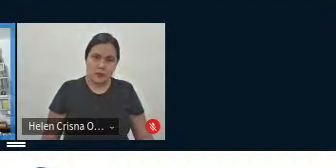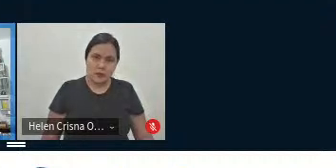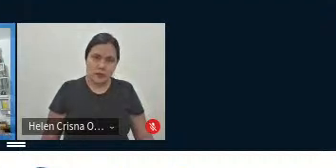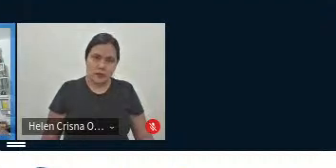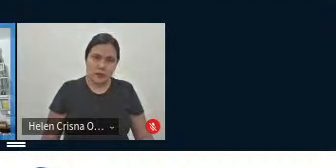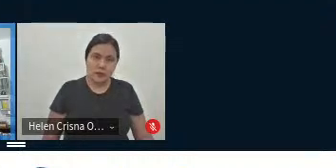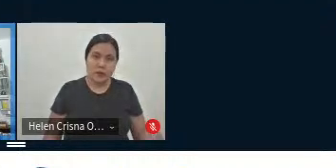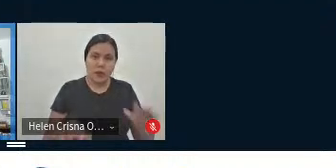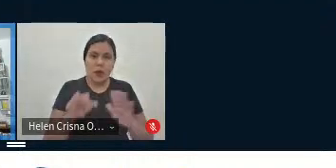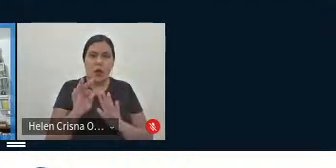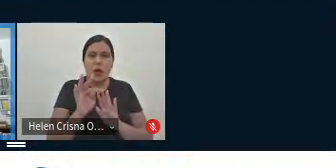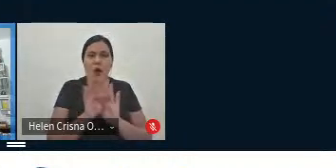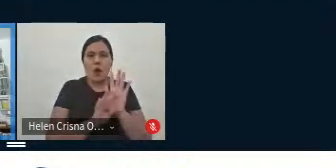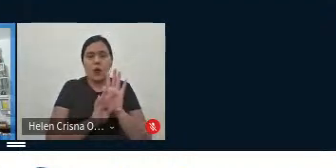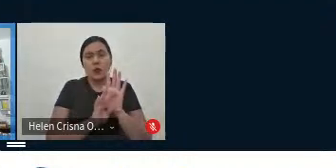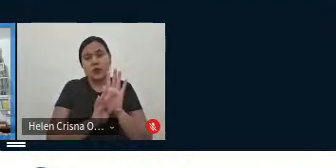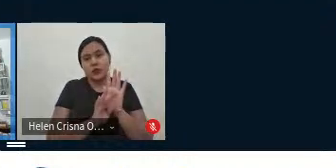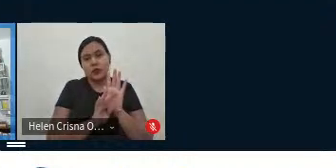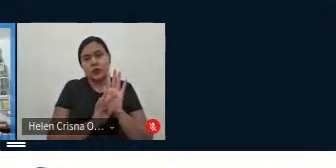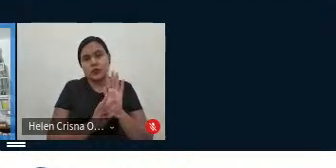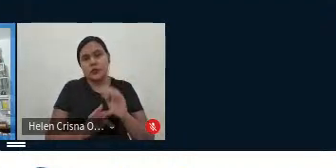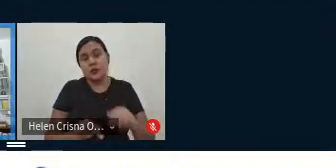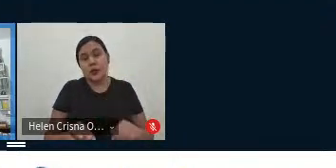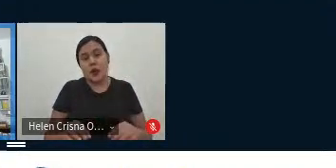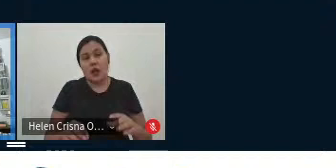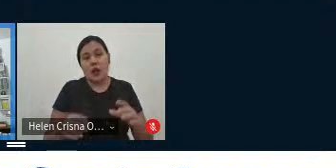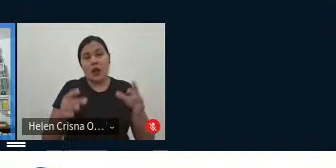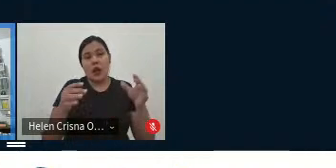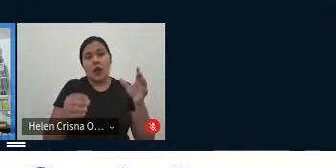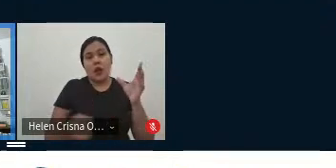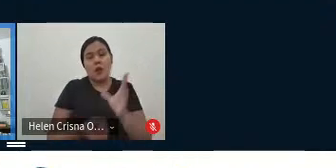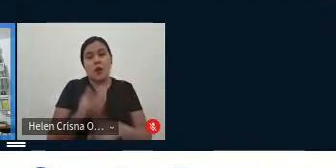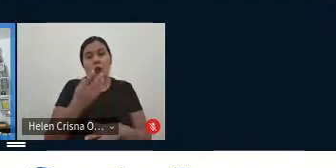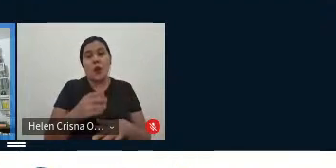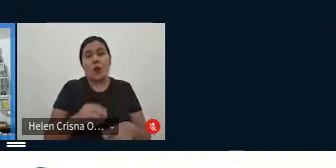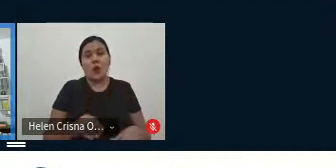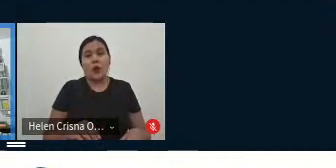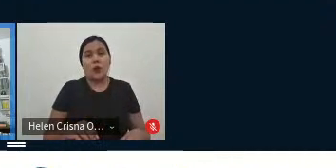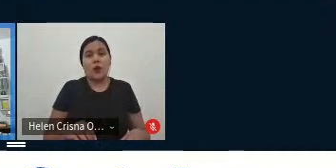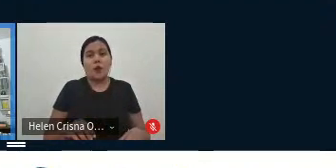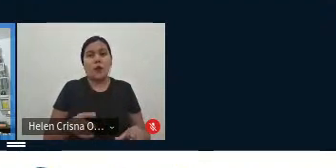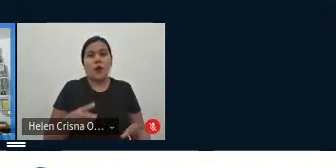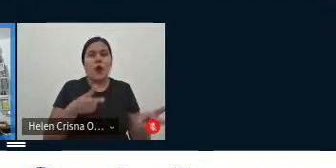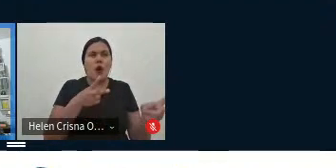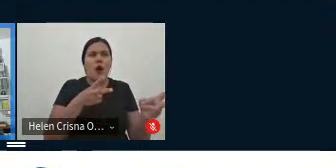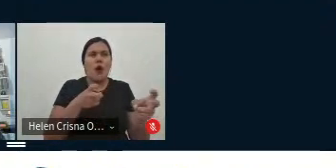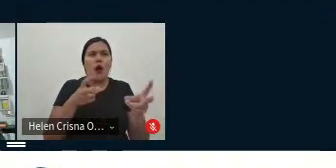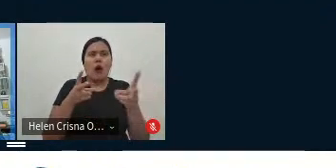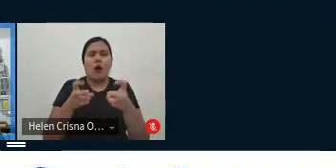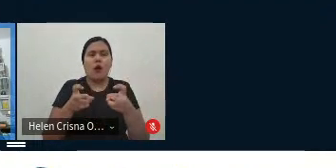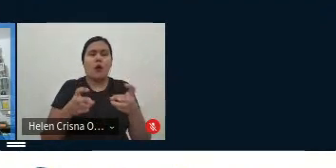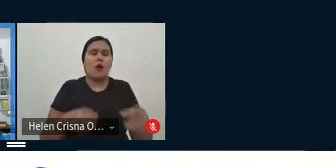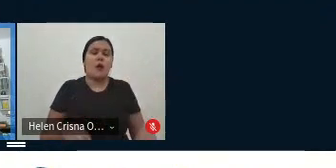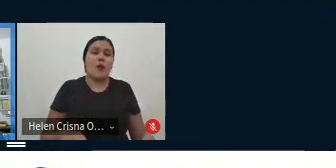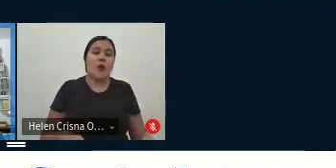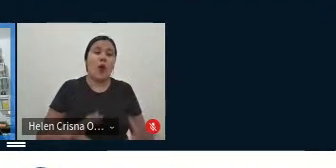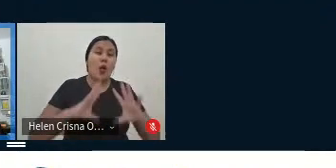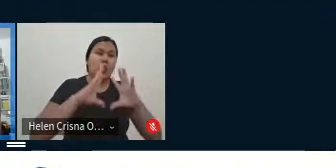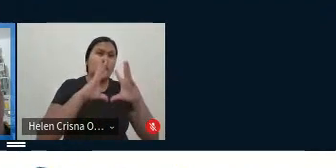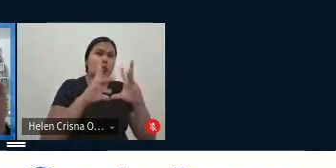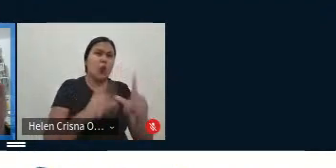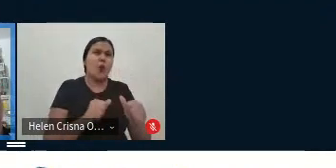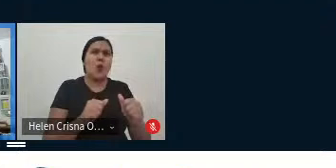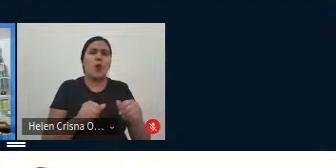o texto de Osmalins, ele é construído de forma muito aprespectivista. Todos